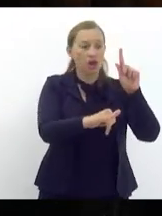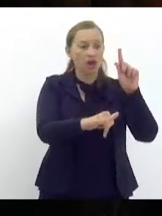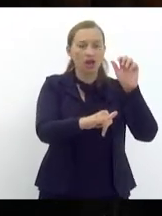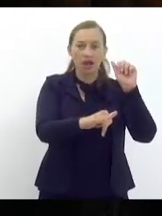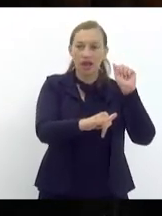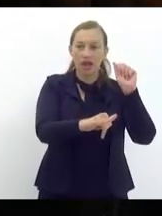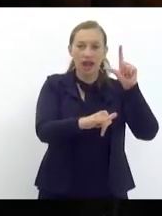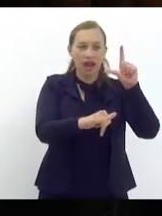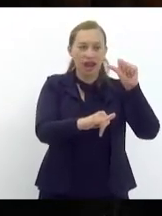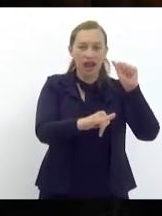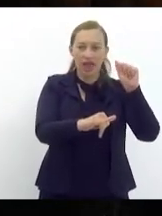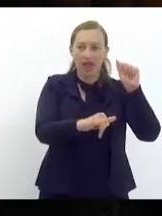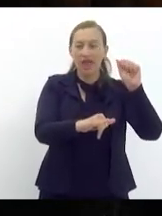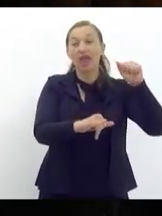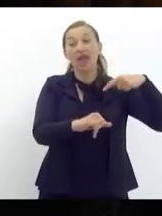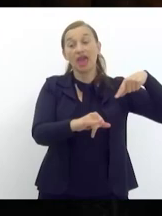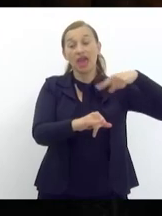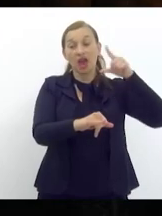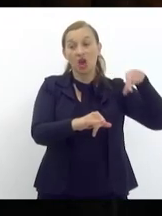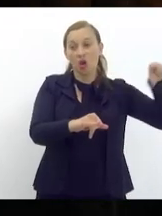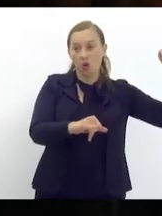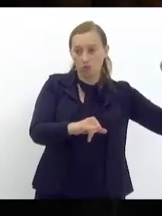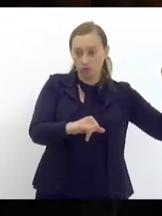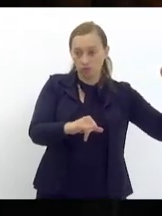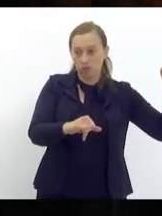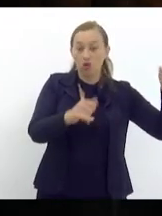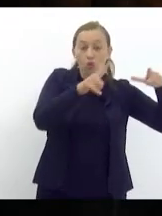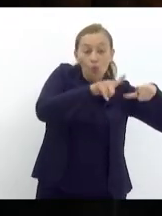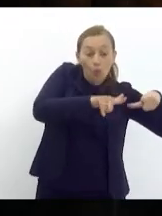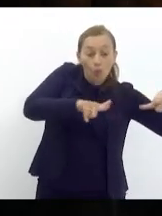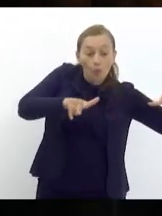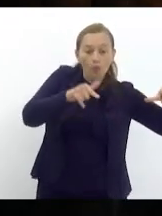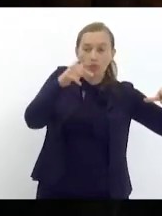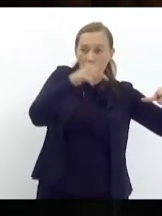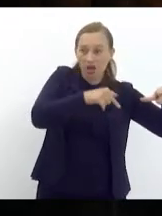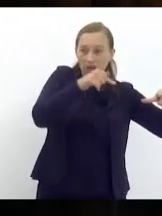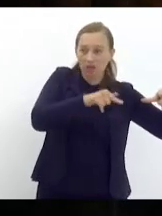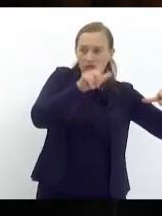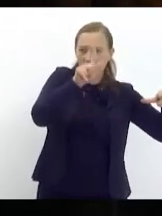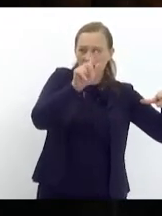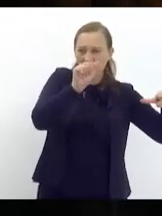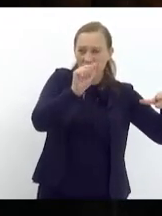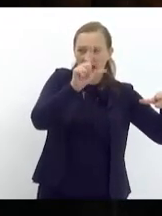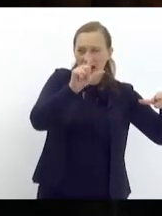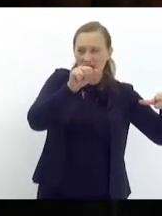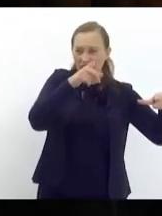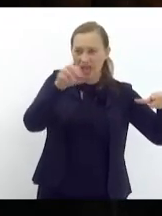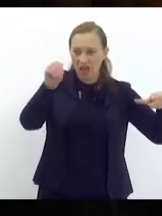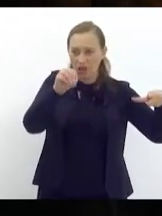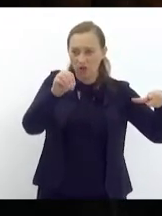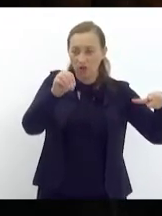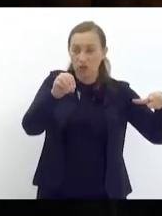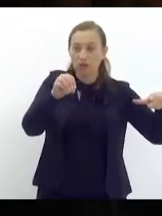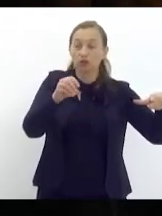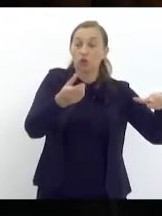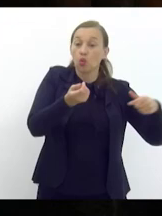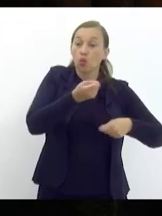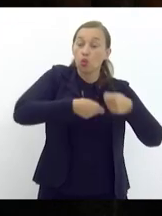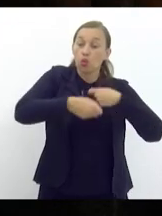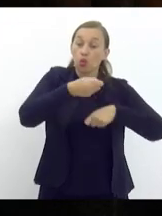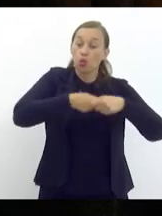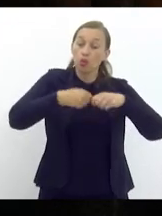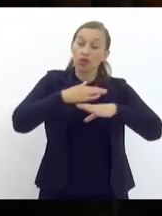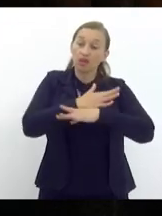o esvaziamento do Galeão esvazia a economia da nossa